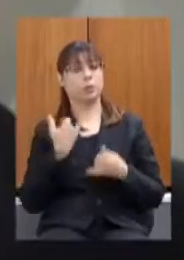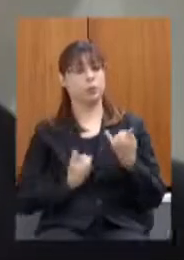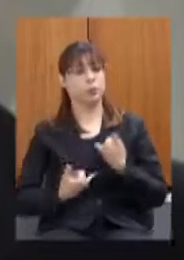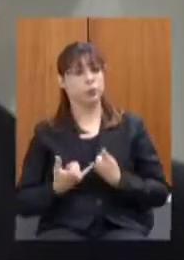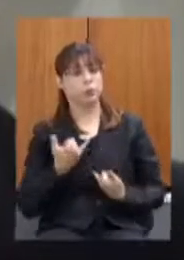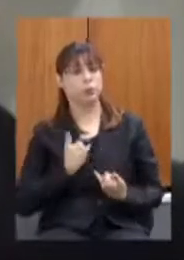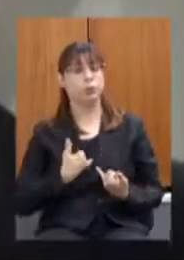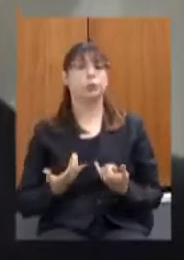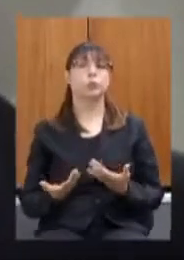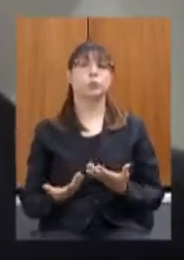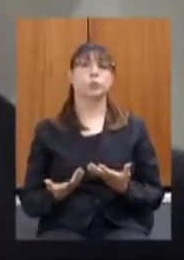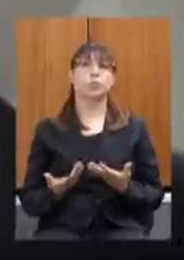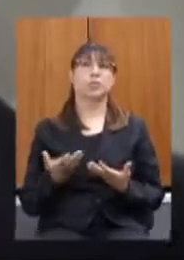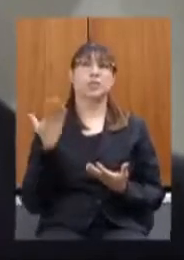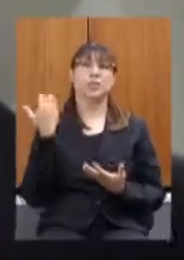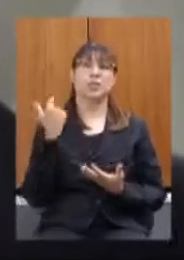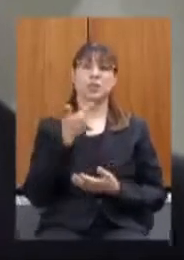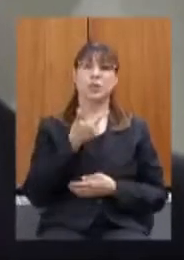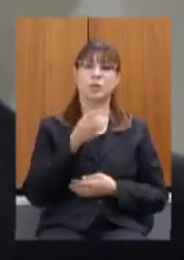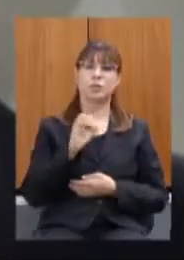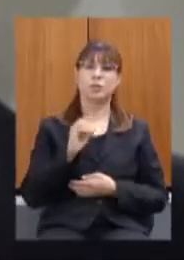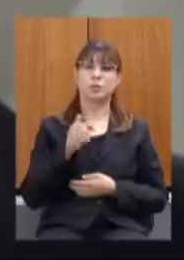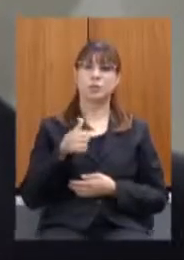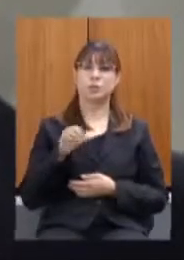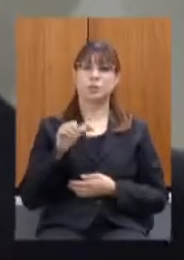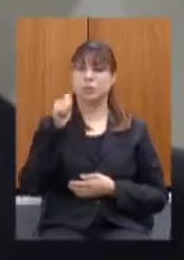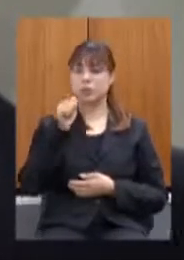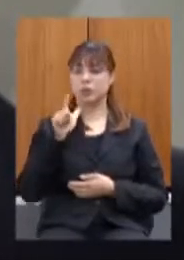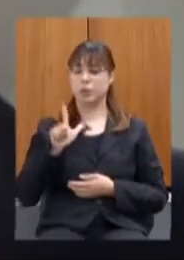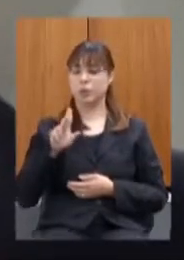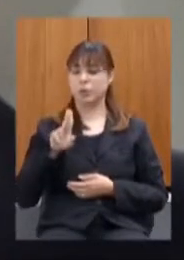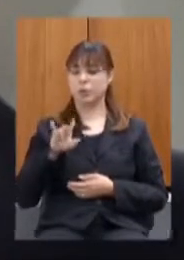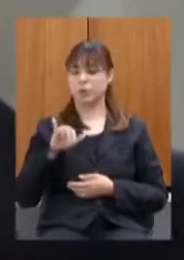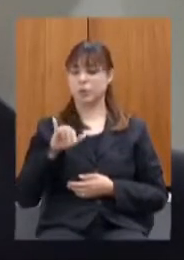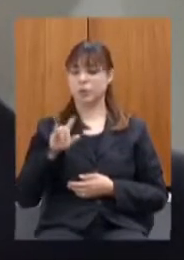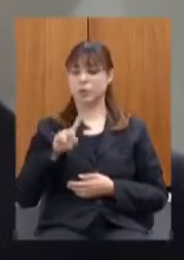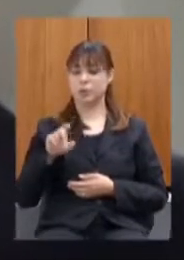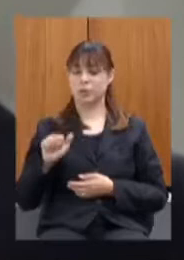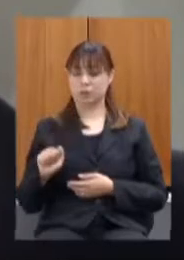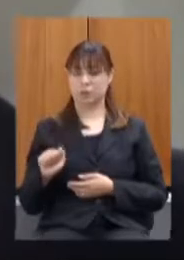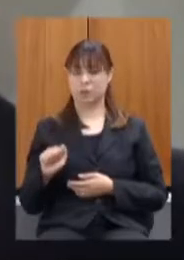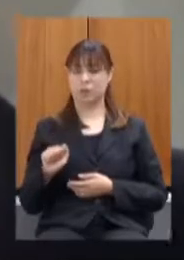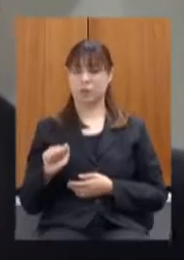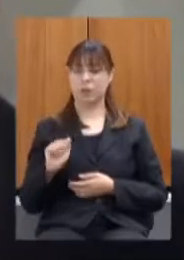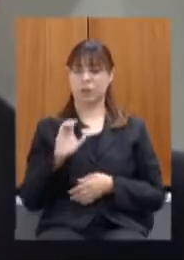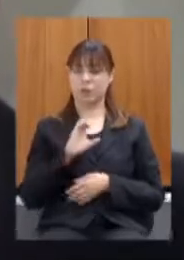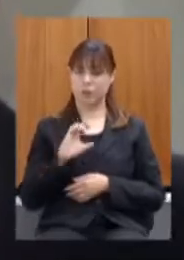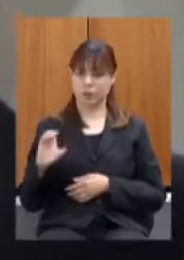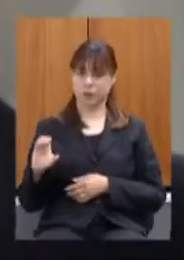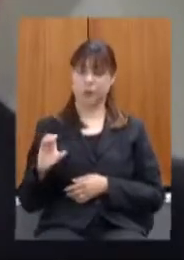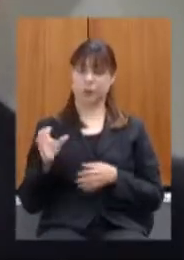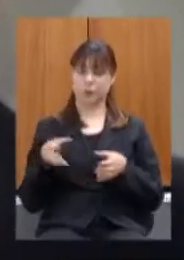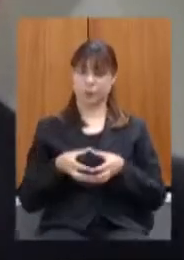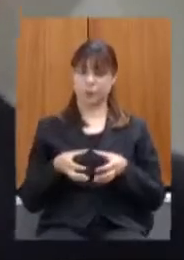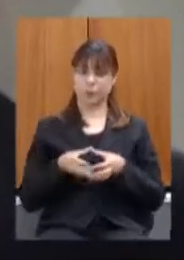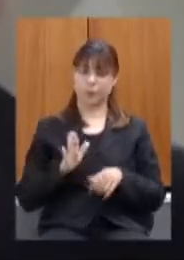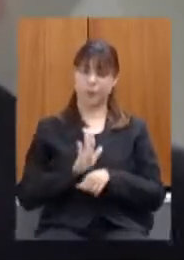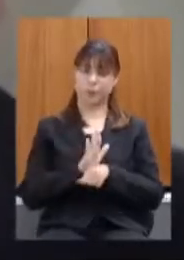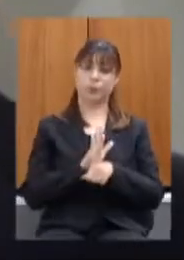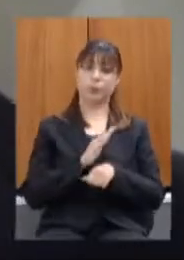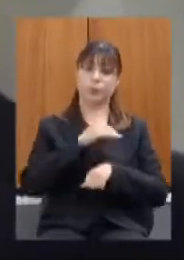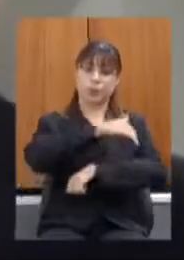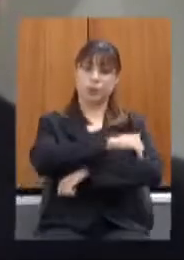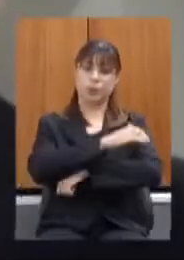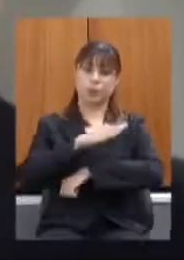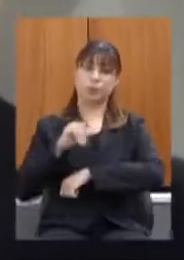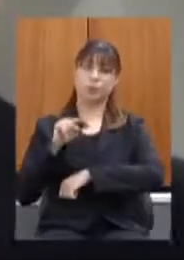a Luísa ainda coordenadora do comitê pró-brumadinho ela se reuniu